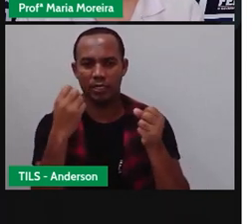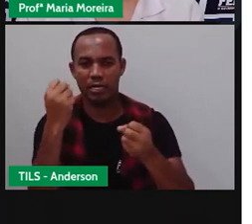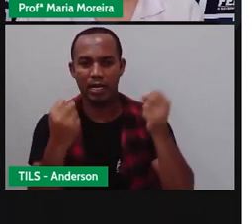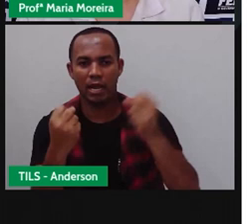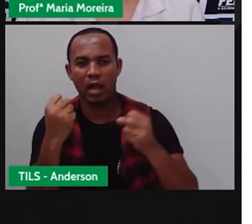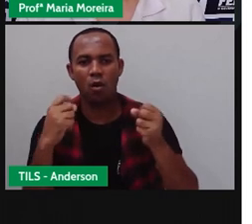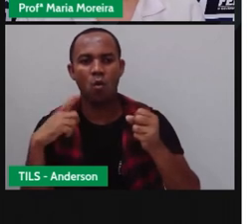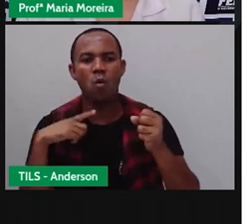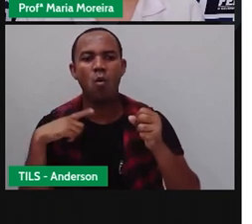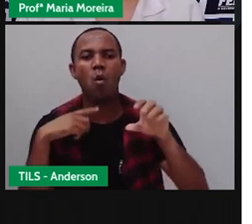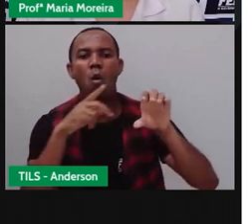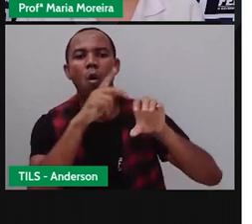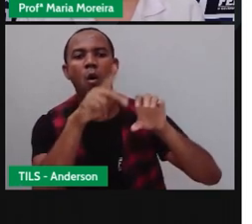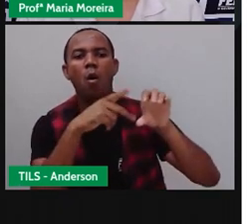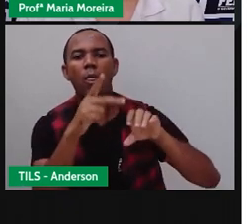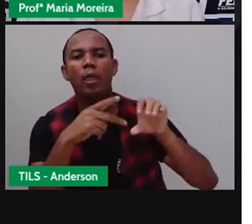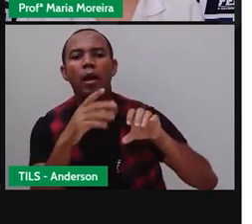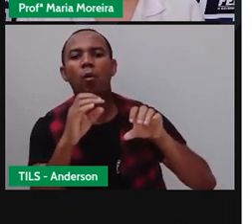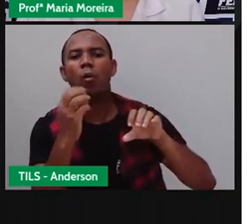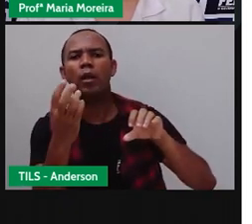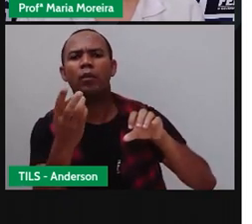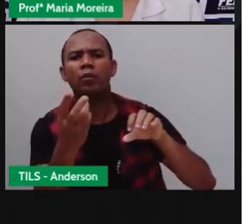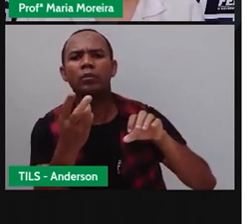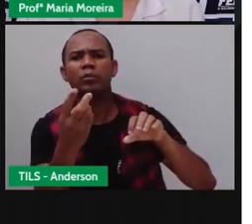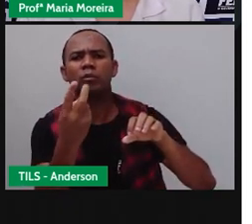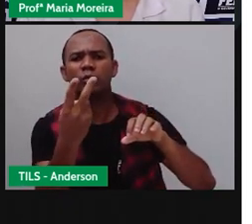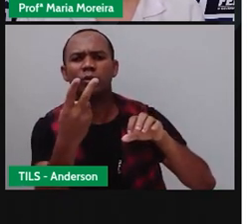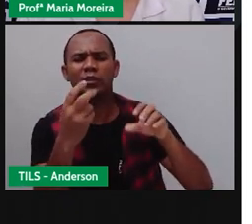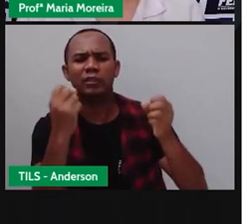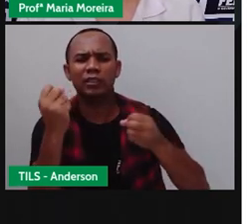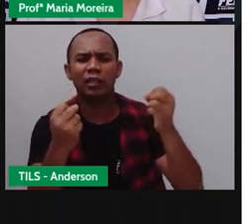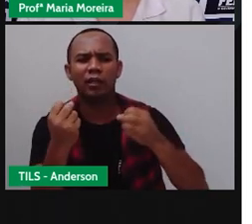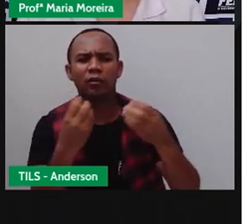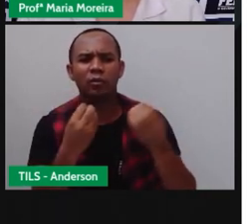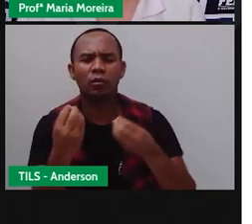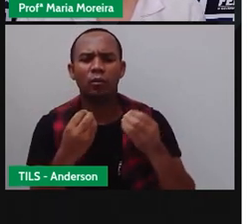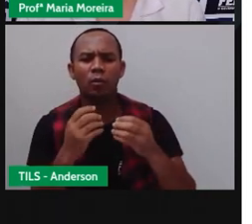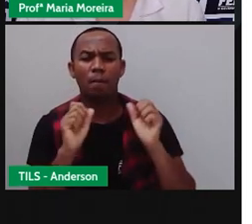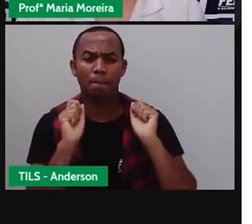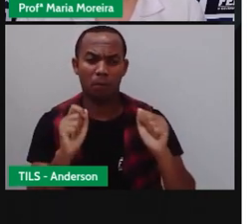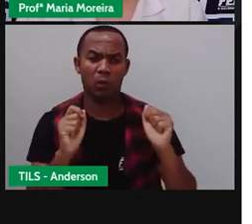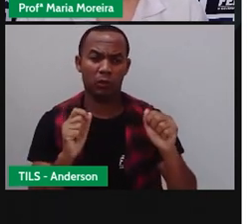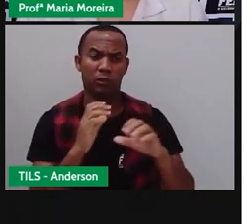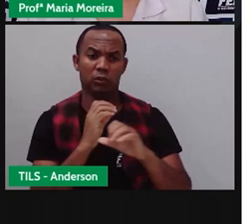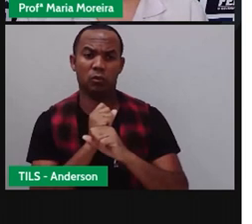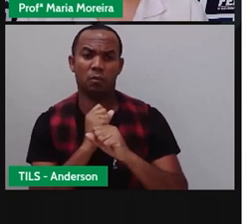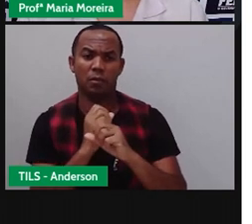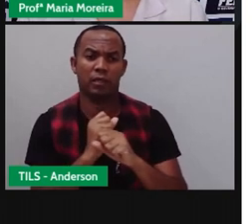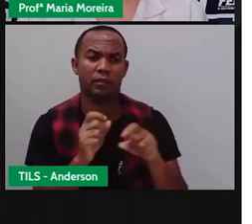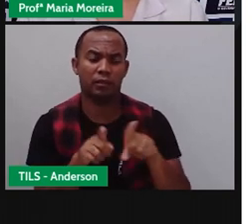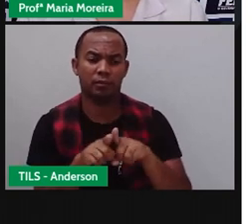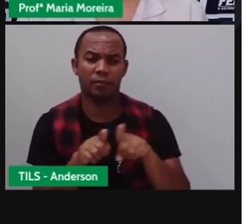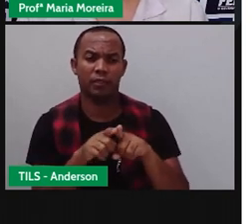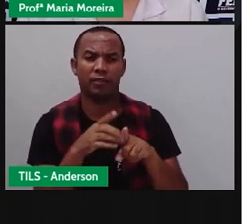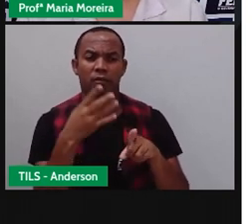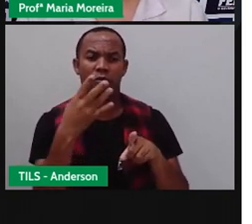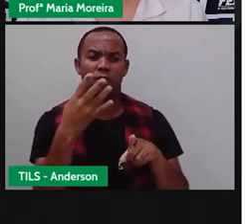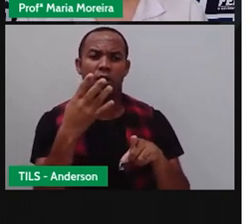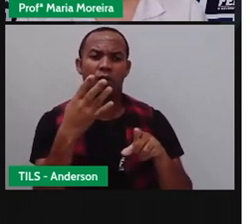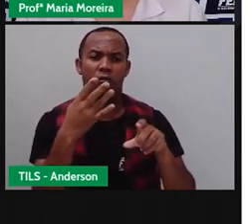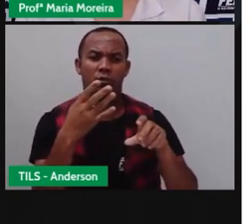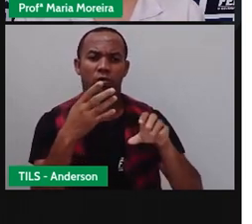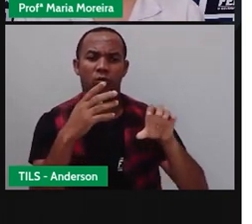quantas rodas? Eu posso multiplicar e colocar o resultado aqui, ou eu posso somar as quatro rodas do carro